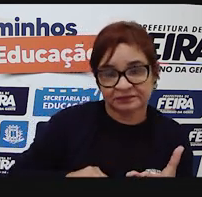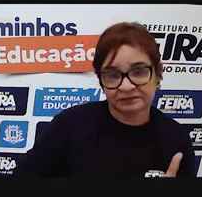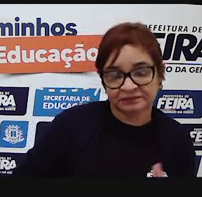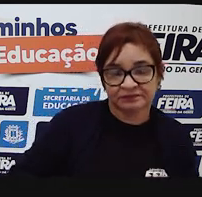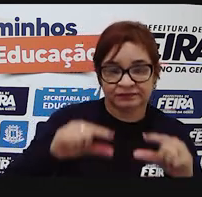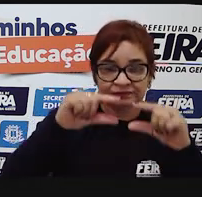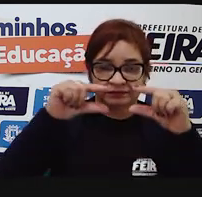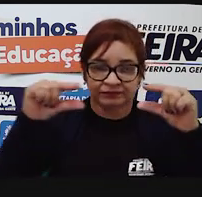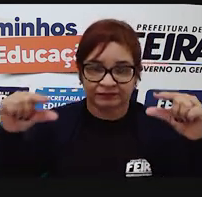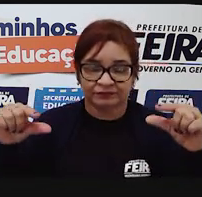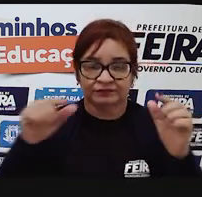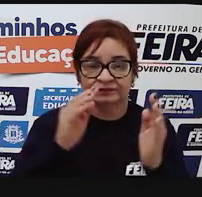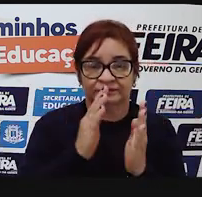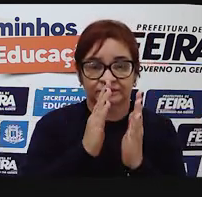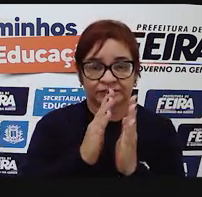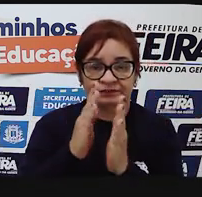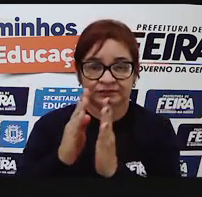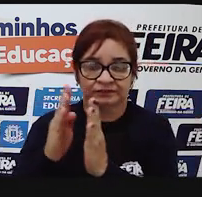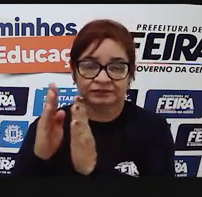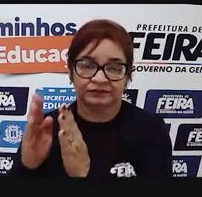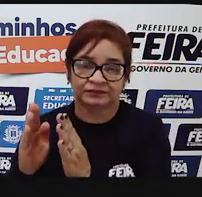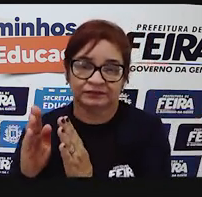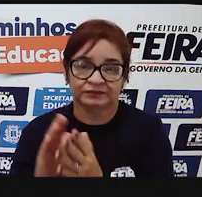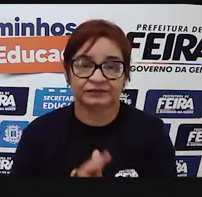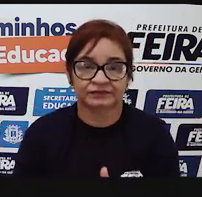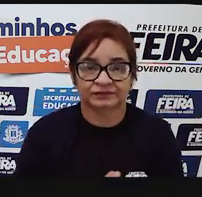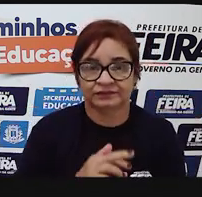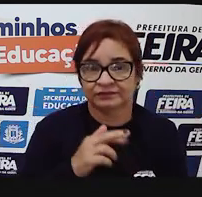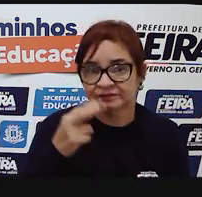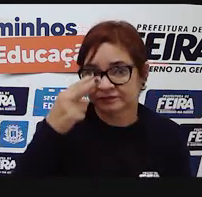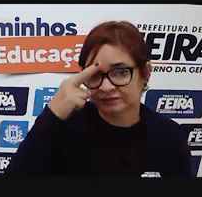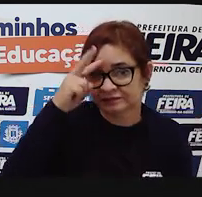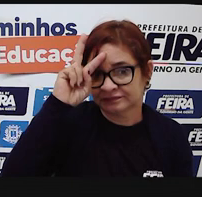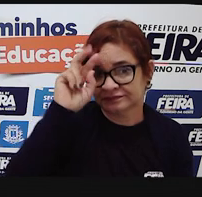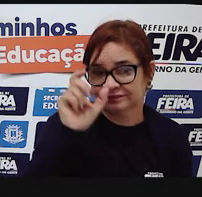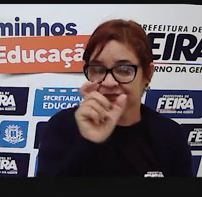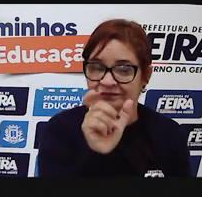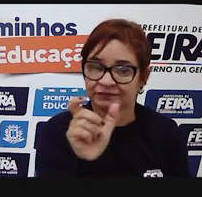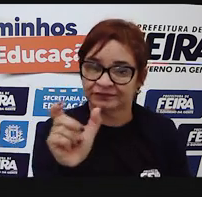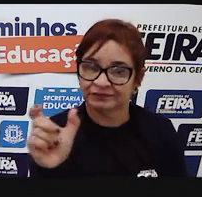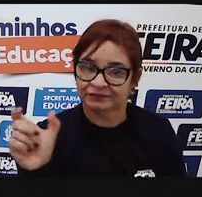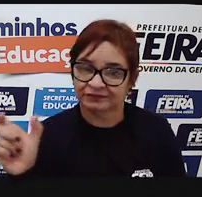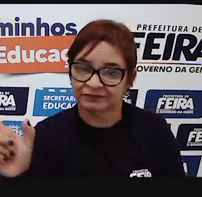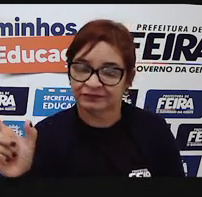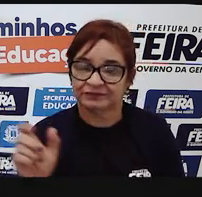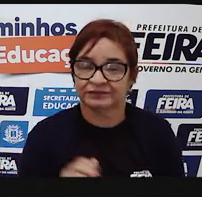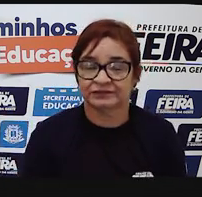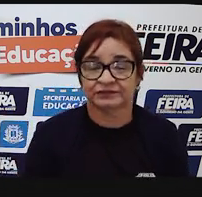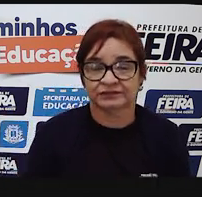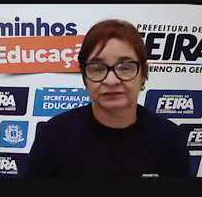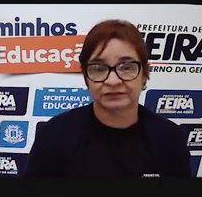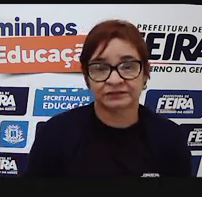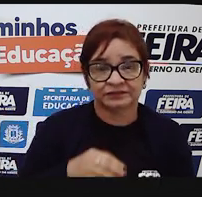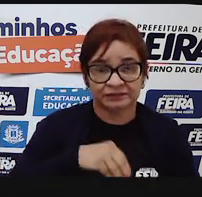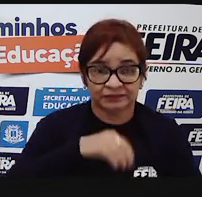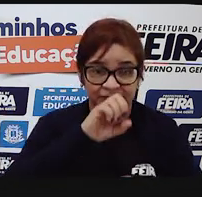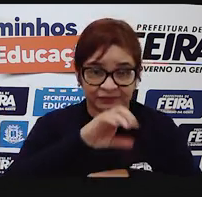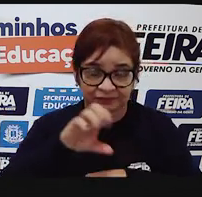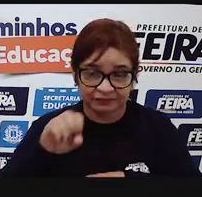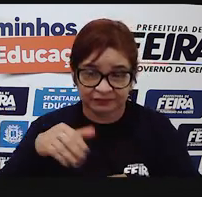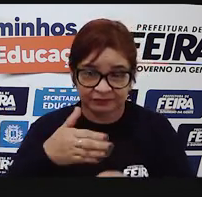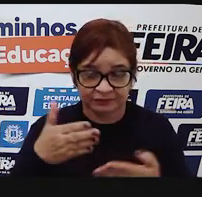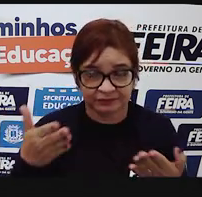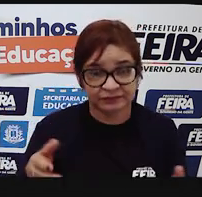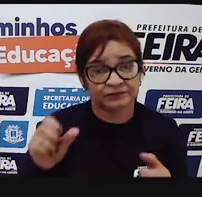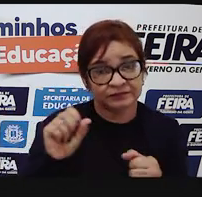charges, você pode criar tirinhas, histórias em quadrinhos. Então, a dica que eu dou, se